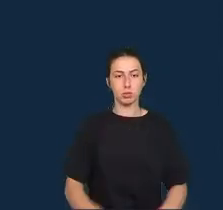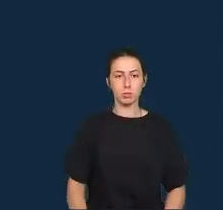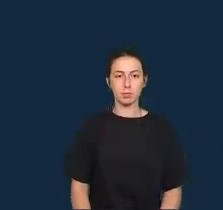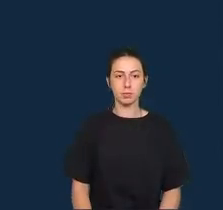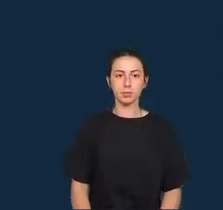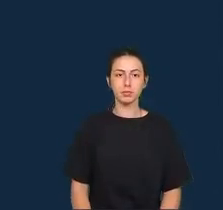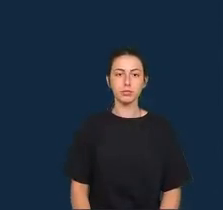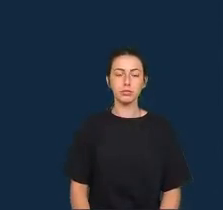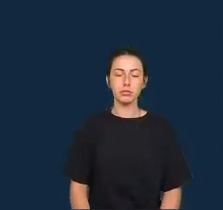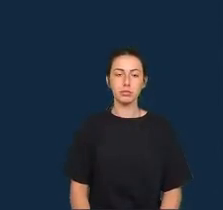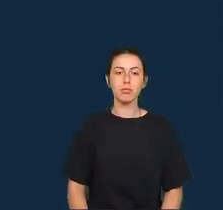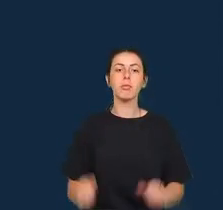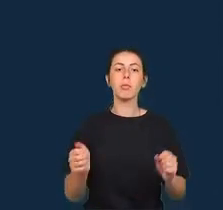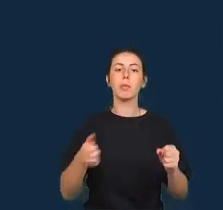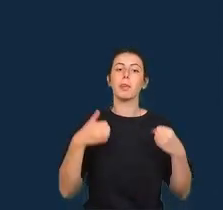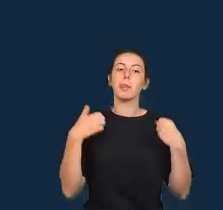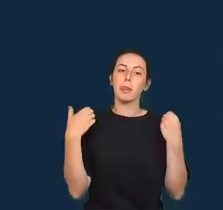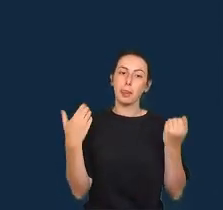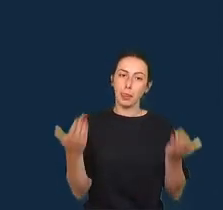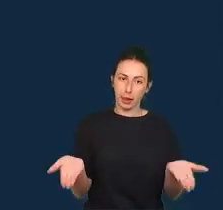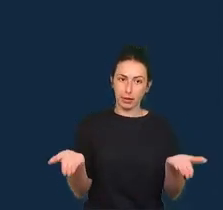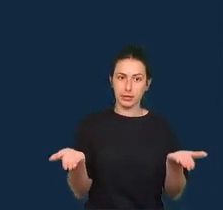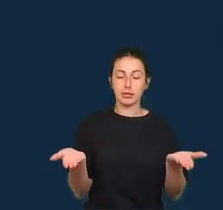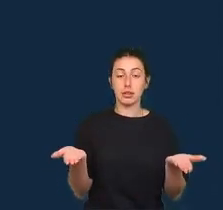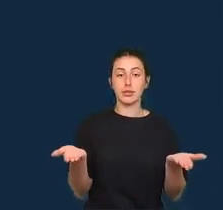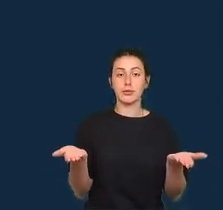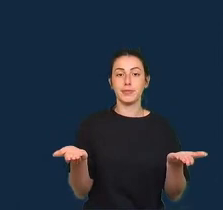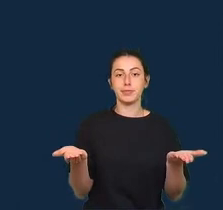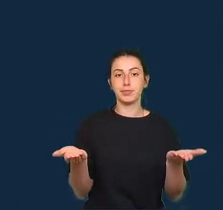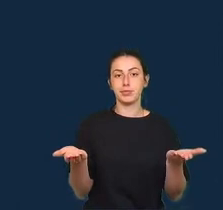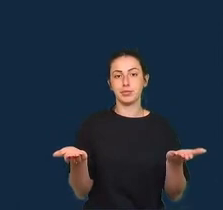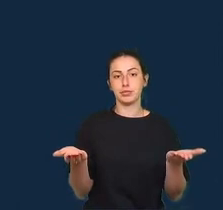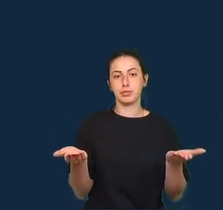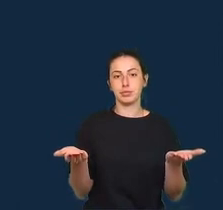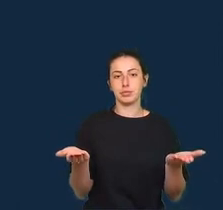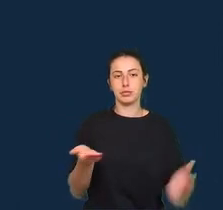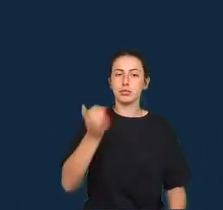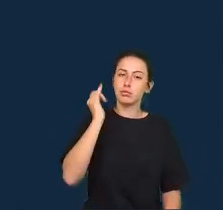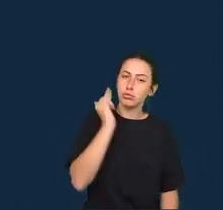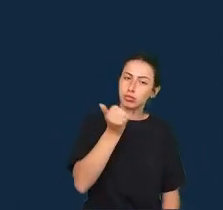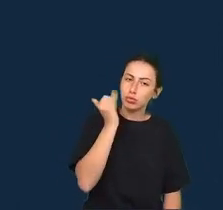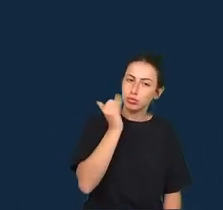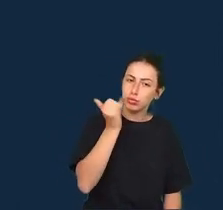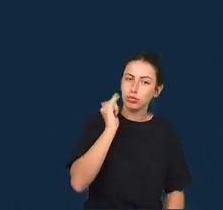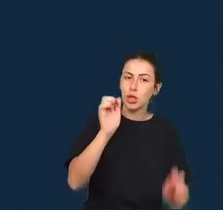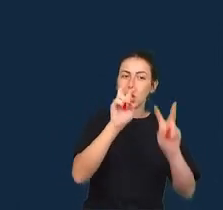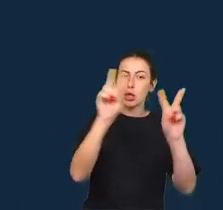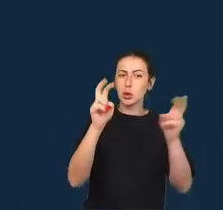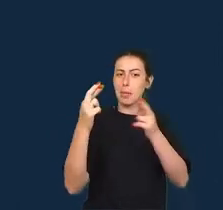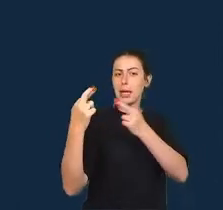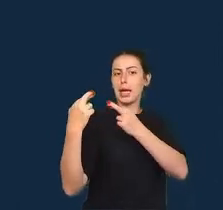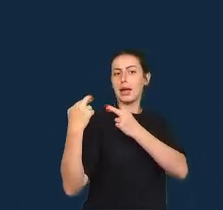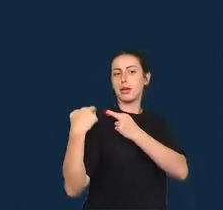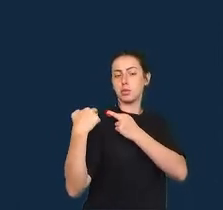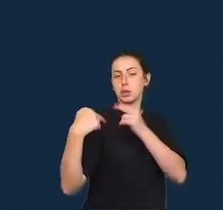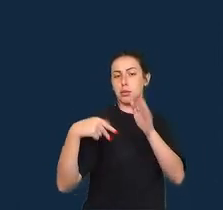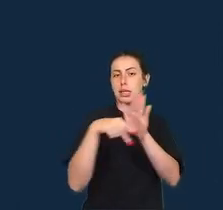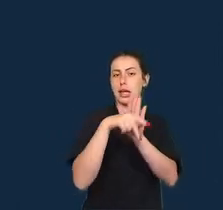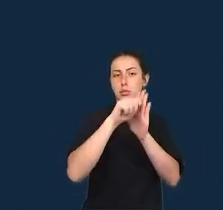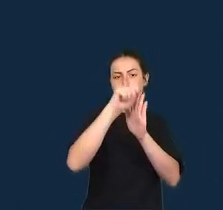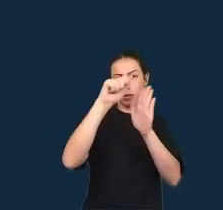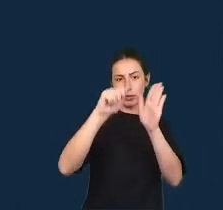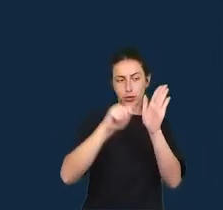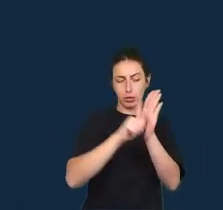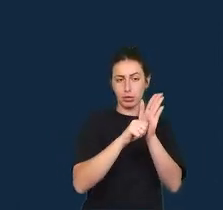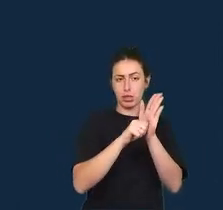Então, o relato de responsabilização algorítmica é uma questão